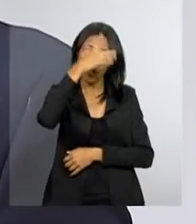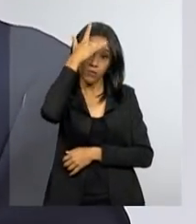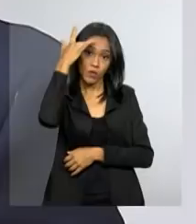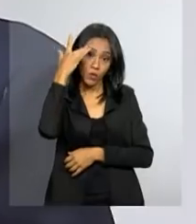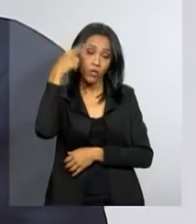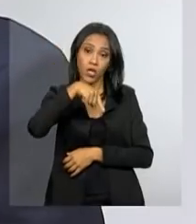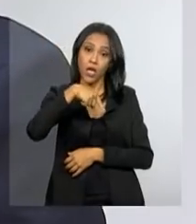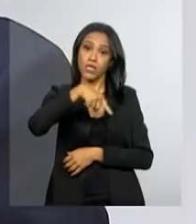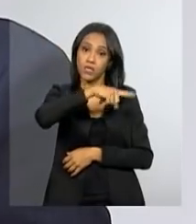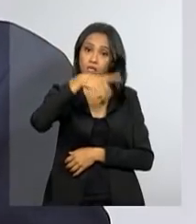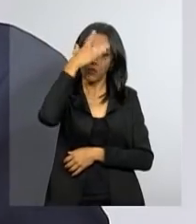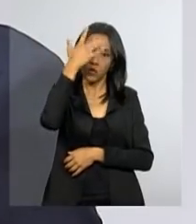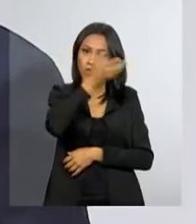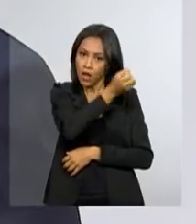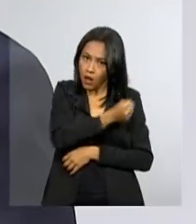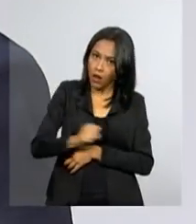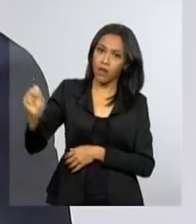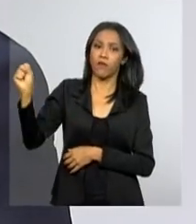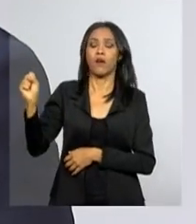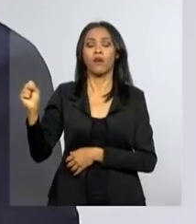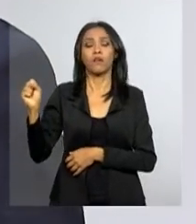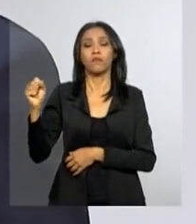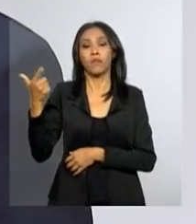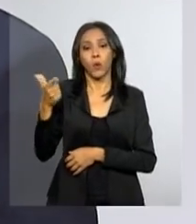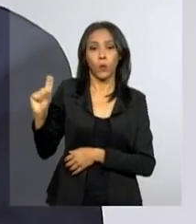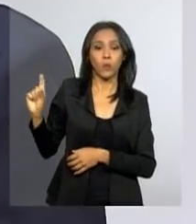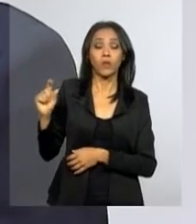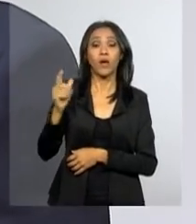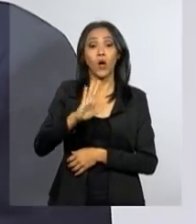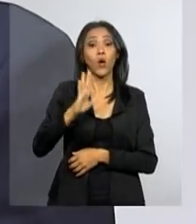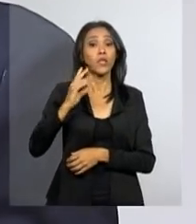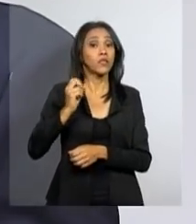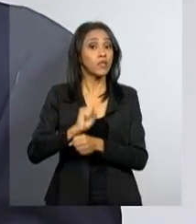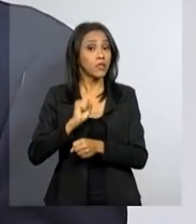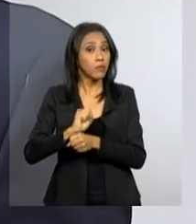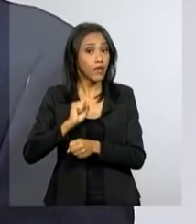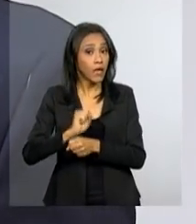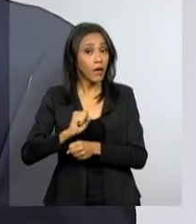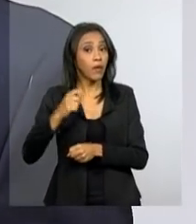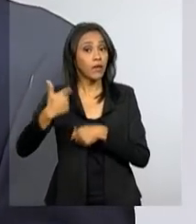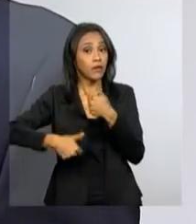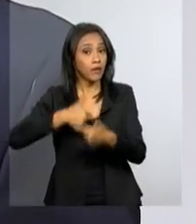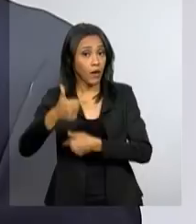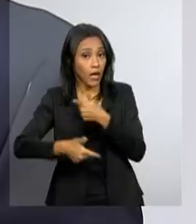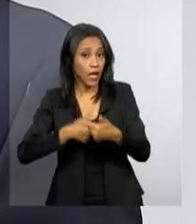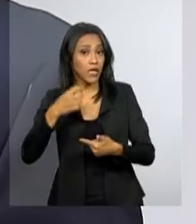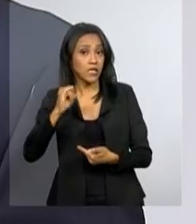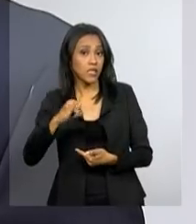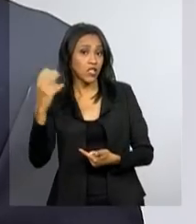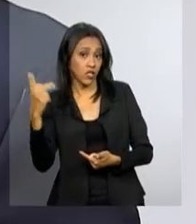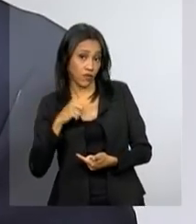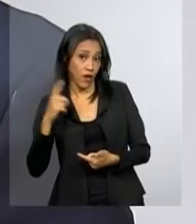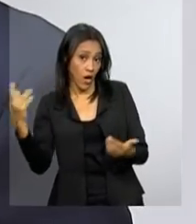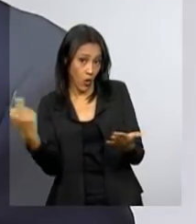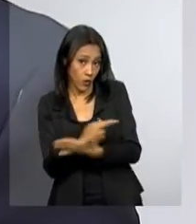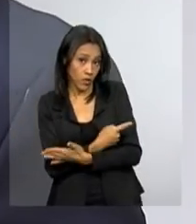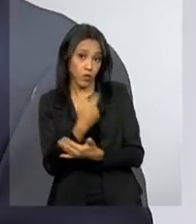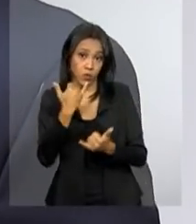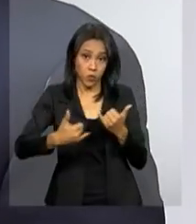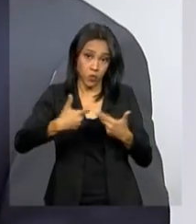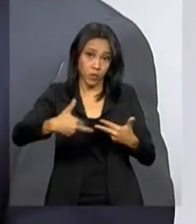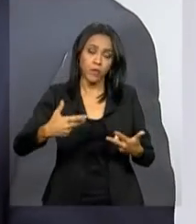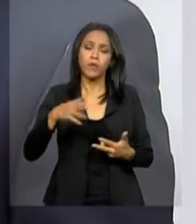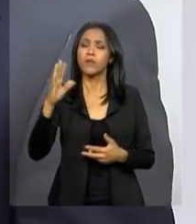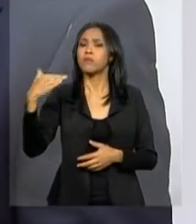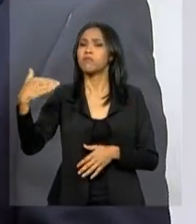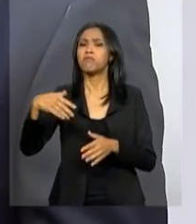direcionarmos os auditores fiscais para fazermos esse tipo de operação, reservamos os auditores para trabalhar em operações de fraude e sonegações mais relevantes. E são que